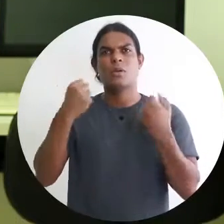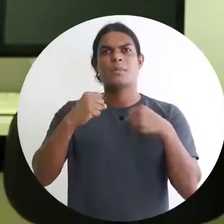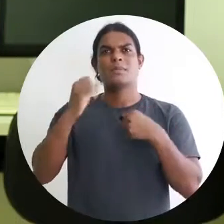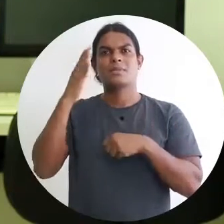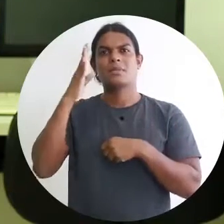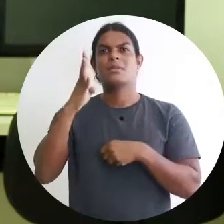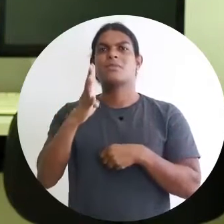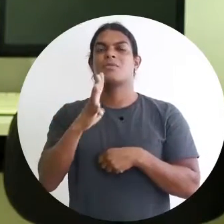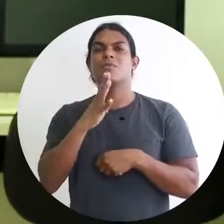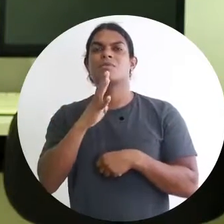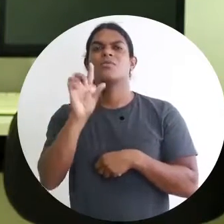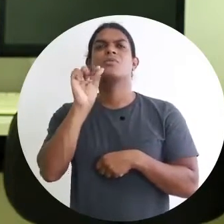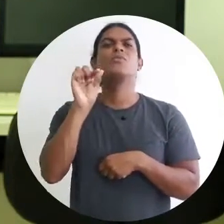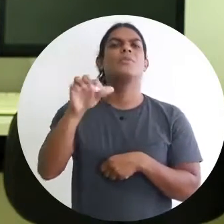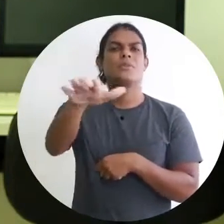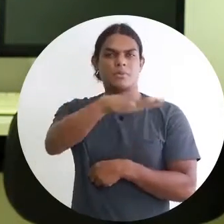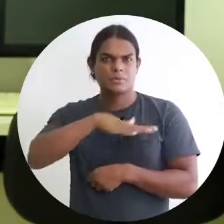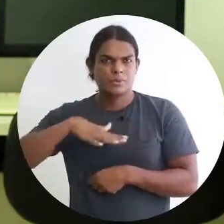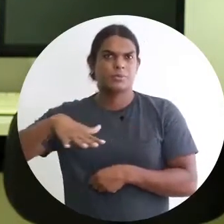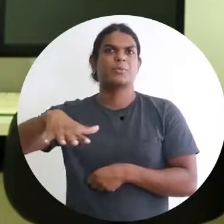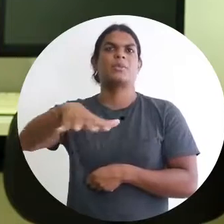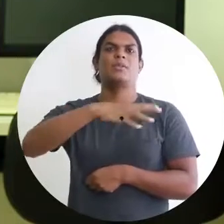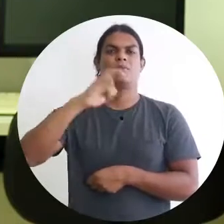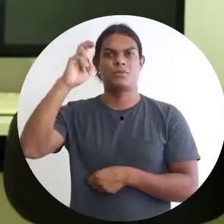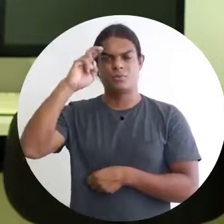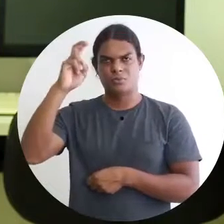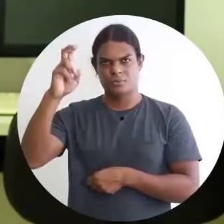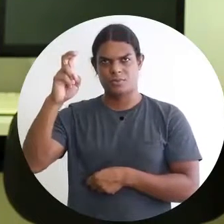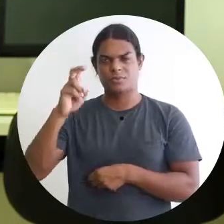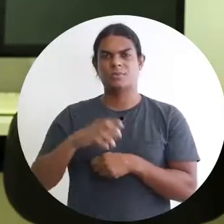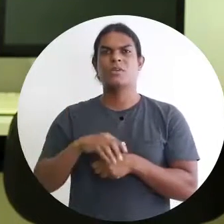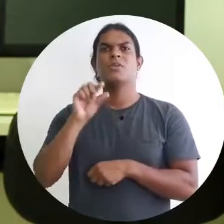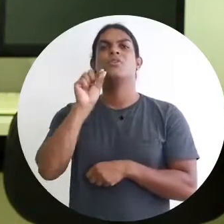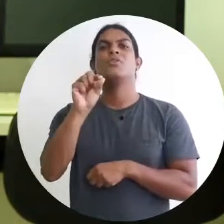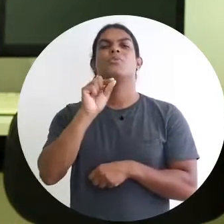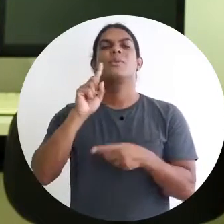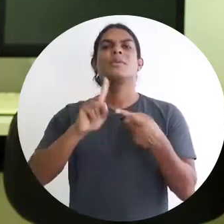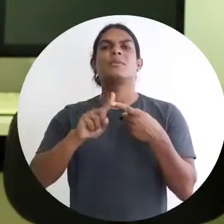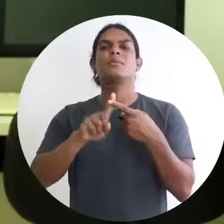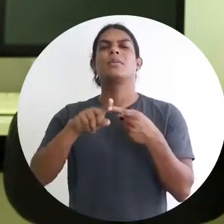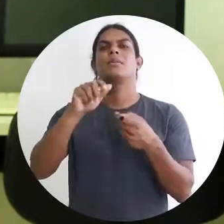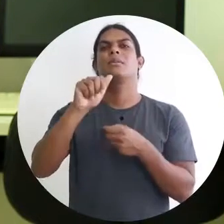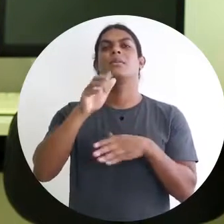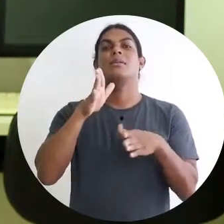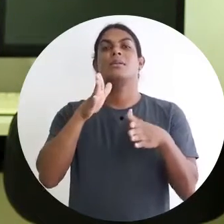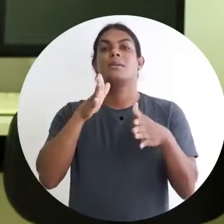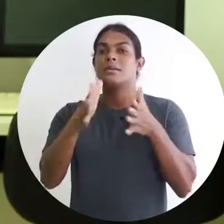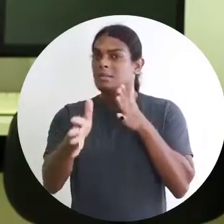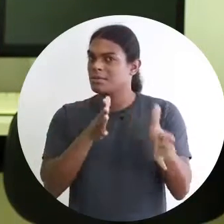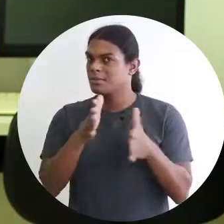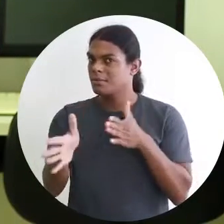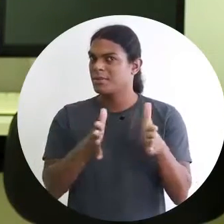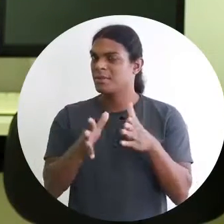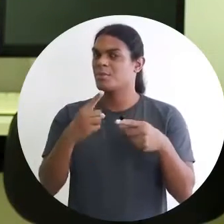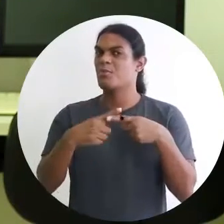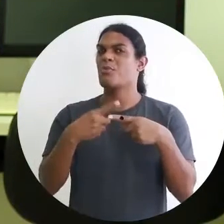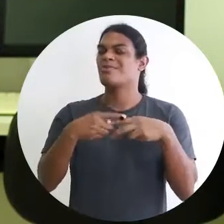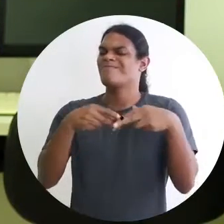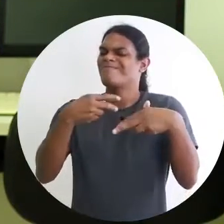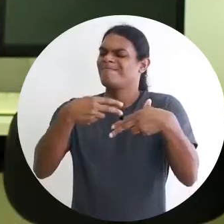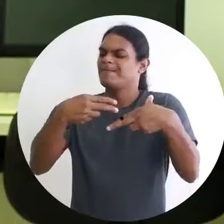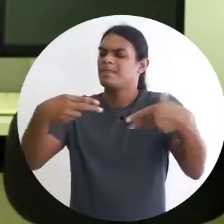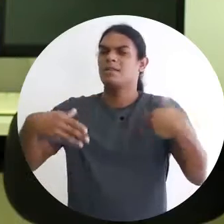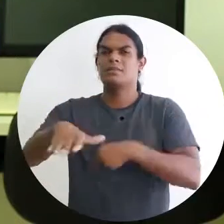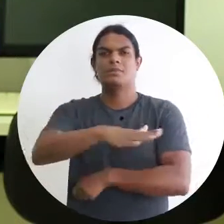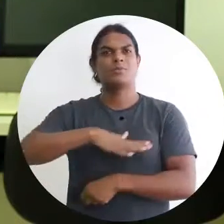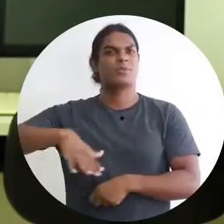conhecer o que é um espaço cultural e que é a acessibilidade. Porque a maioria dos espaços culturais